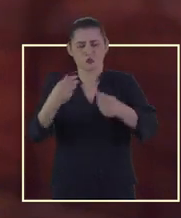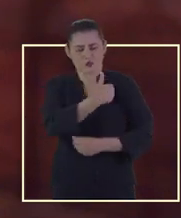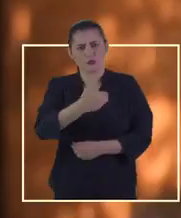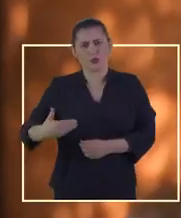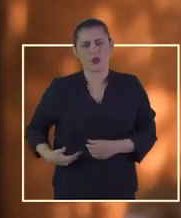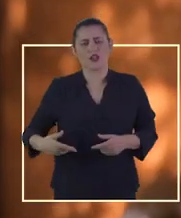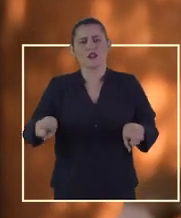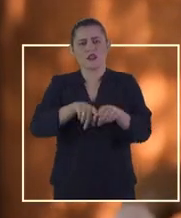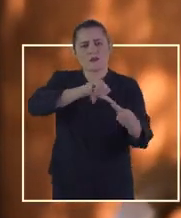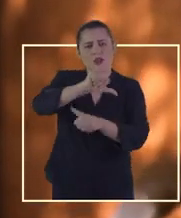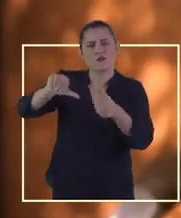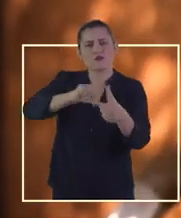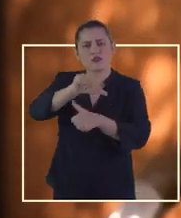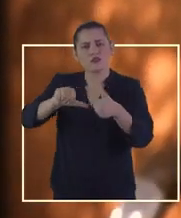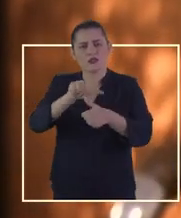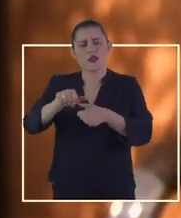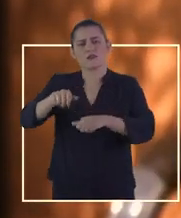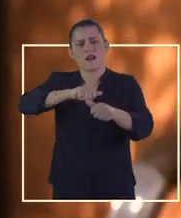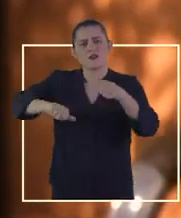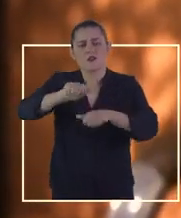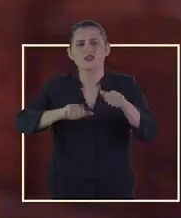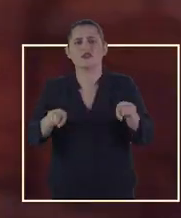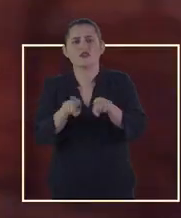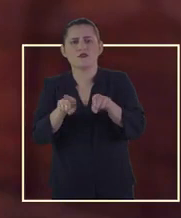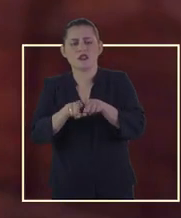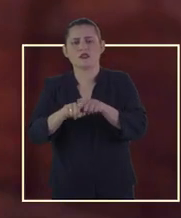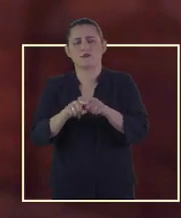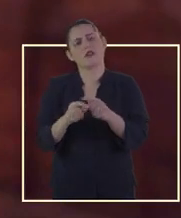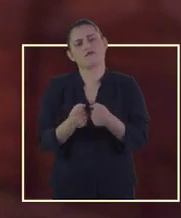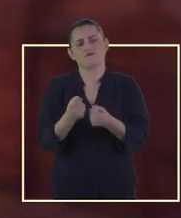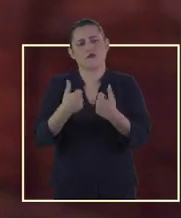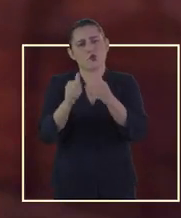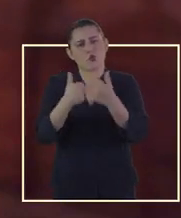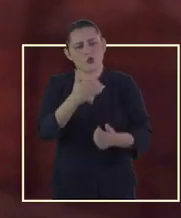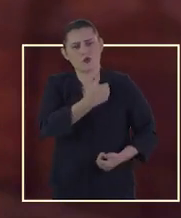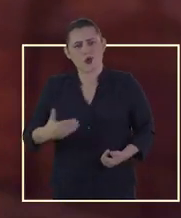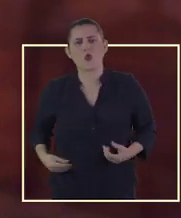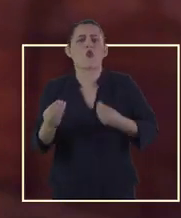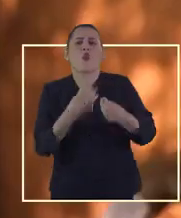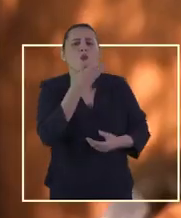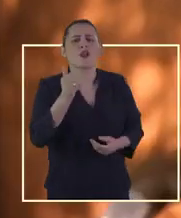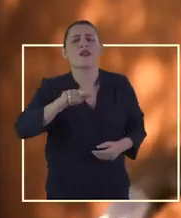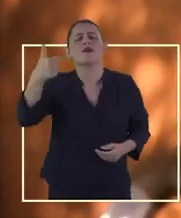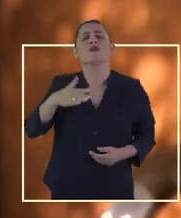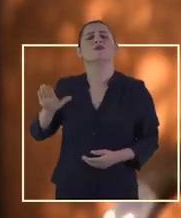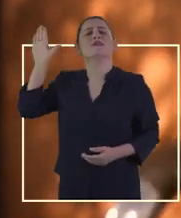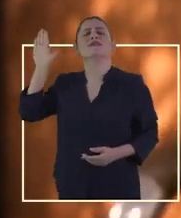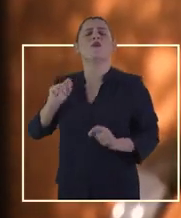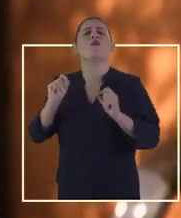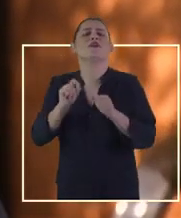públicas, sobre a reforma tributária, sobre a reforma administrativa, sobre o transporte coletivo, como melhorar. E o outro